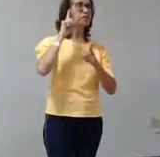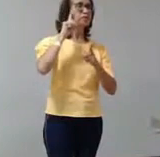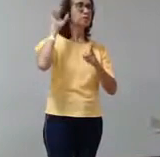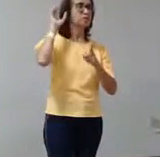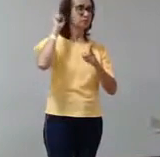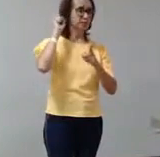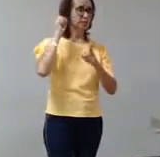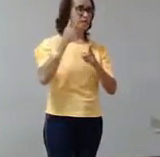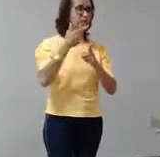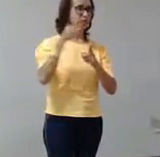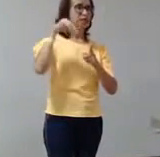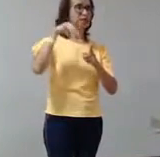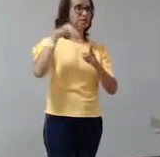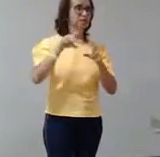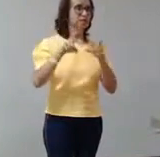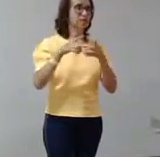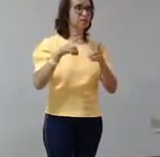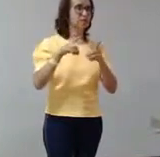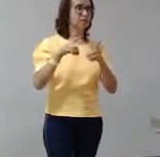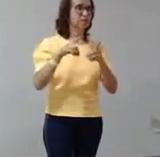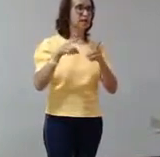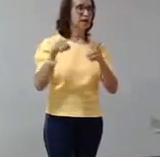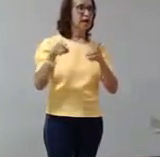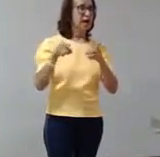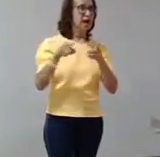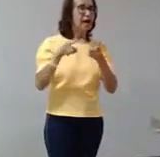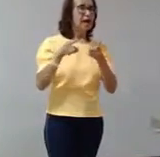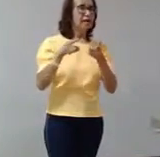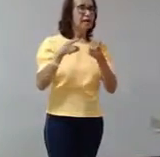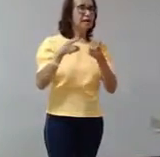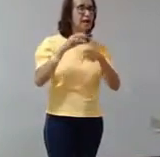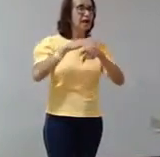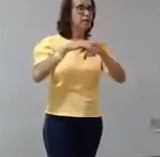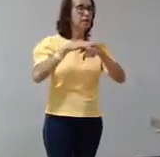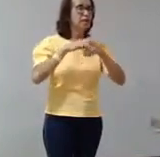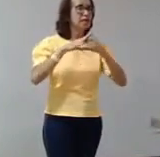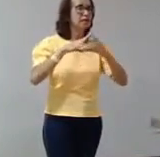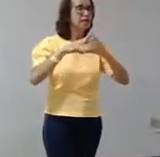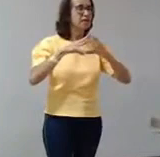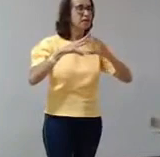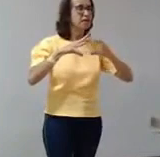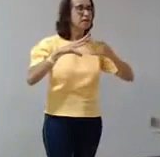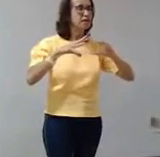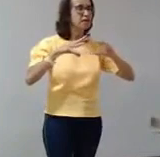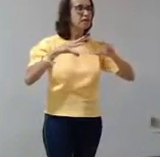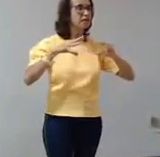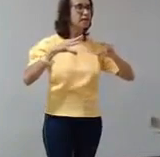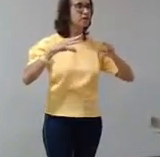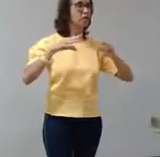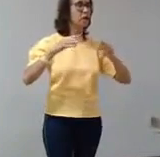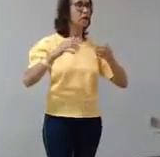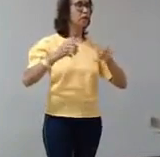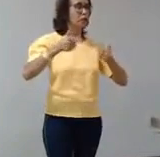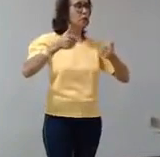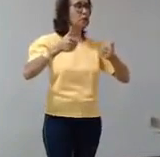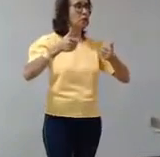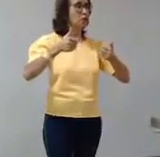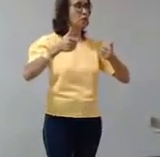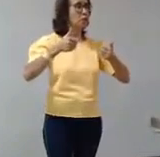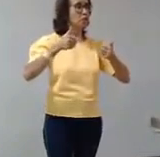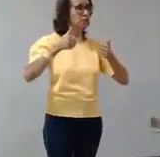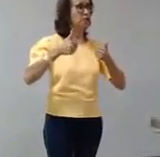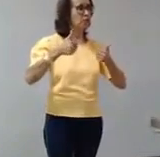Então, o que que a ciência agora, quem está investindo nesse aspecto, pergunta, é dependente apenas